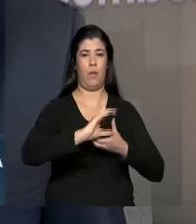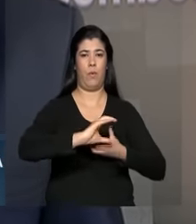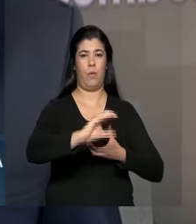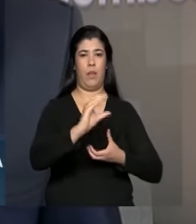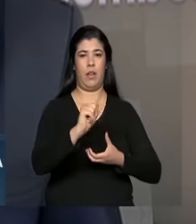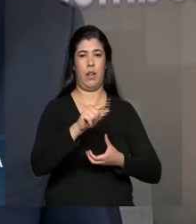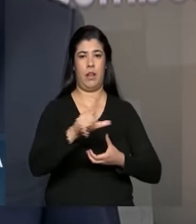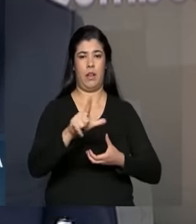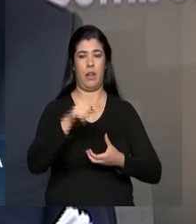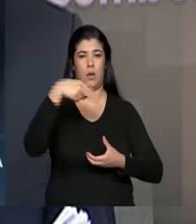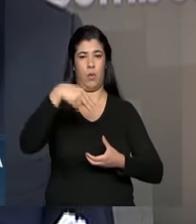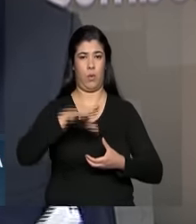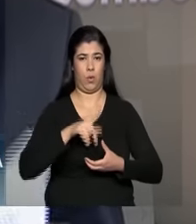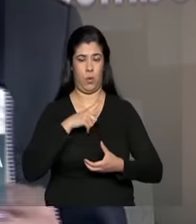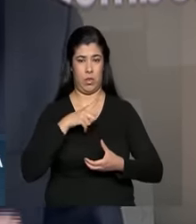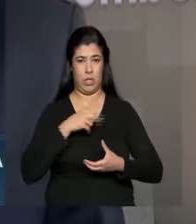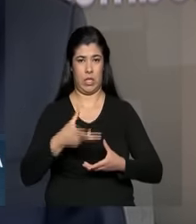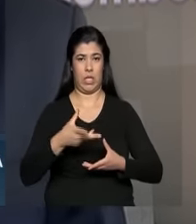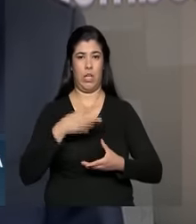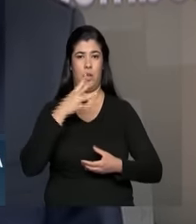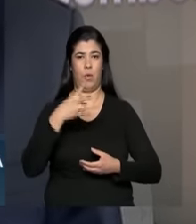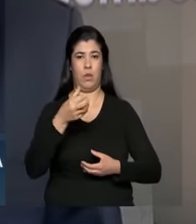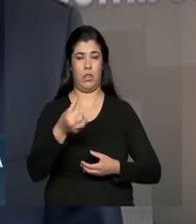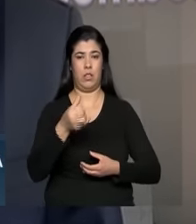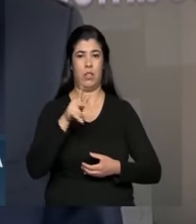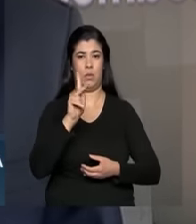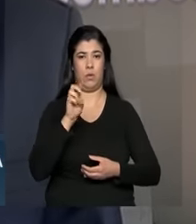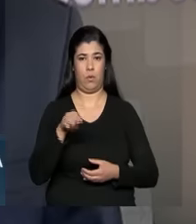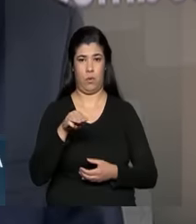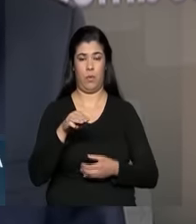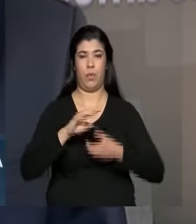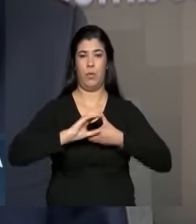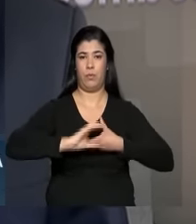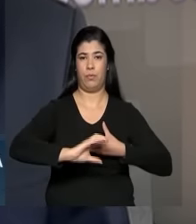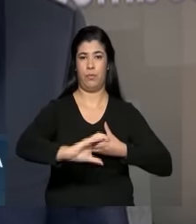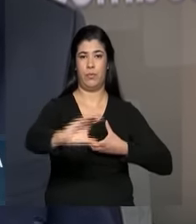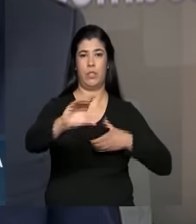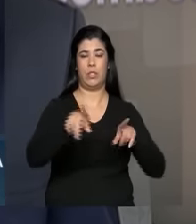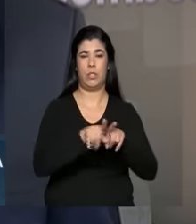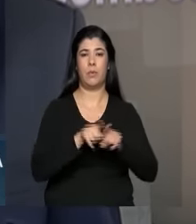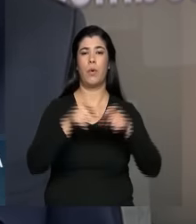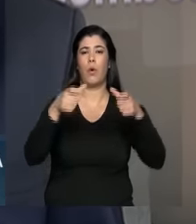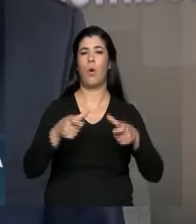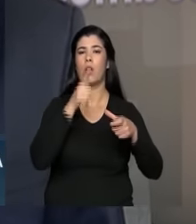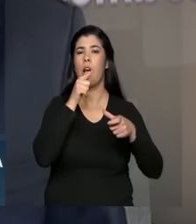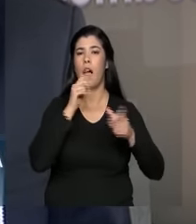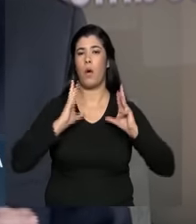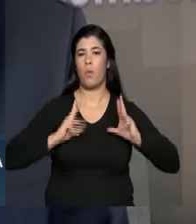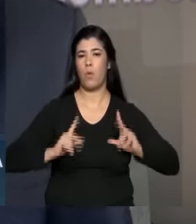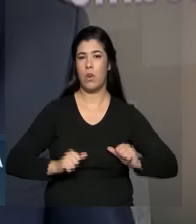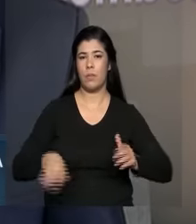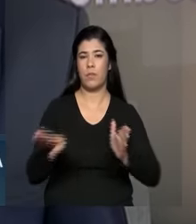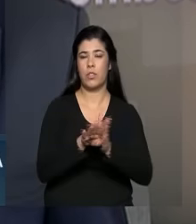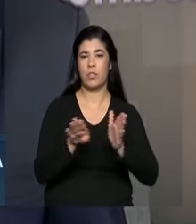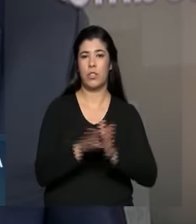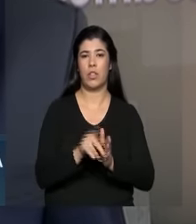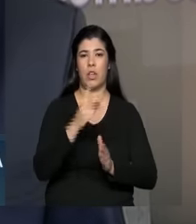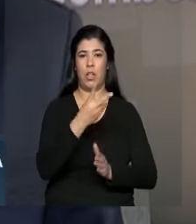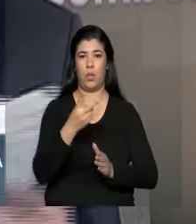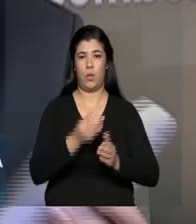estação de bombeamento. Este canal tem 46 quilômetros de extensão e é por esse canal que a água vai chegar a dois